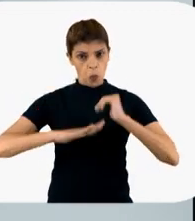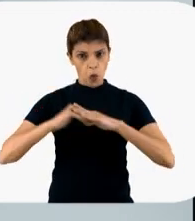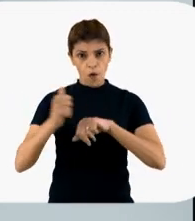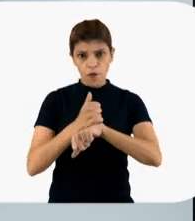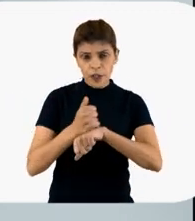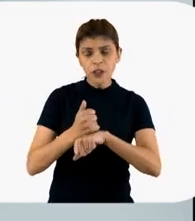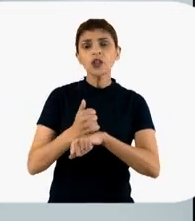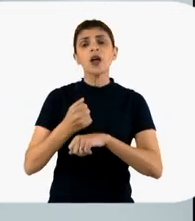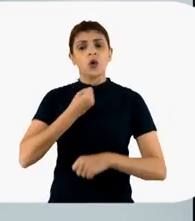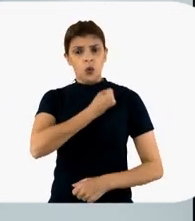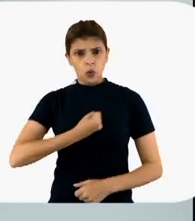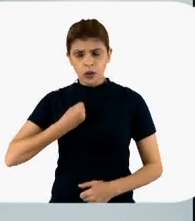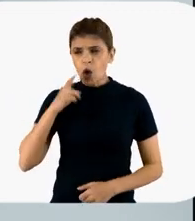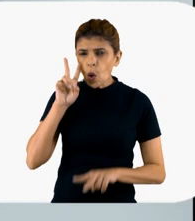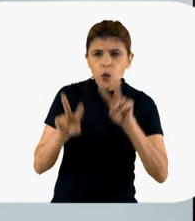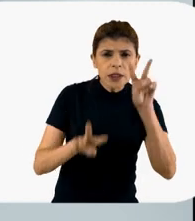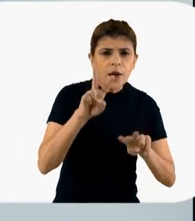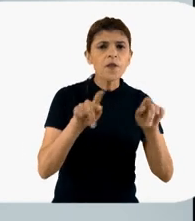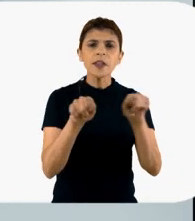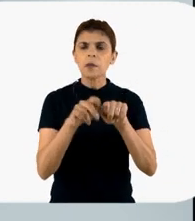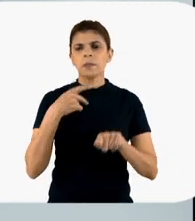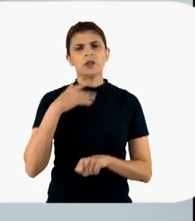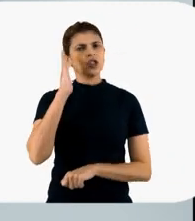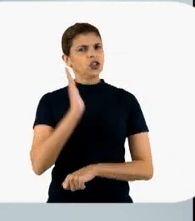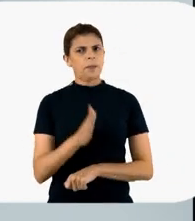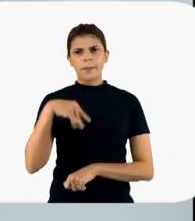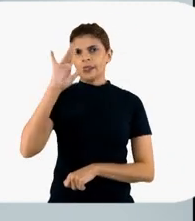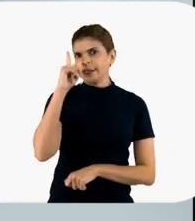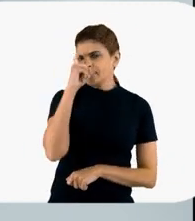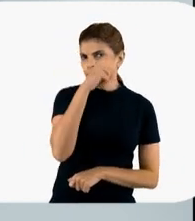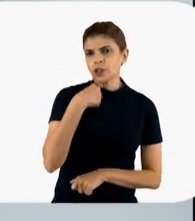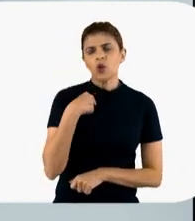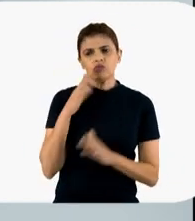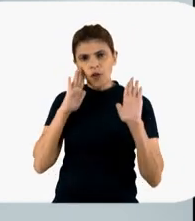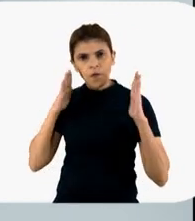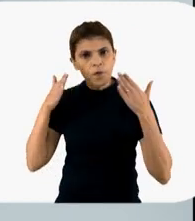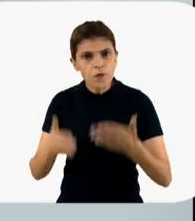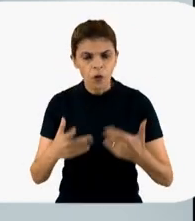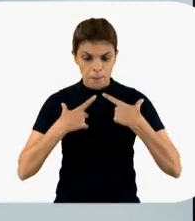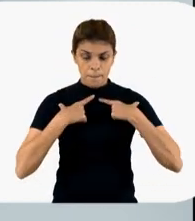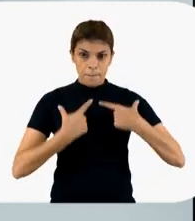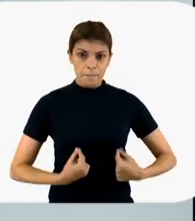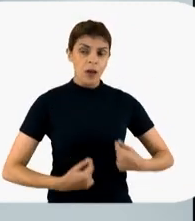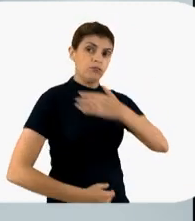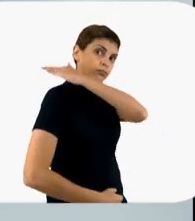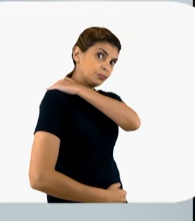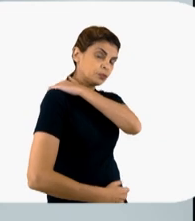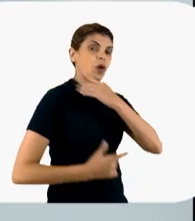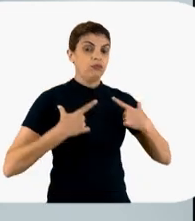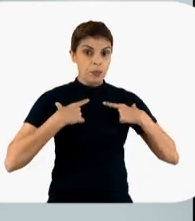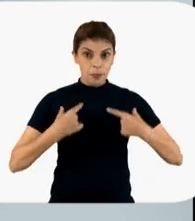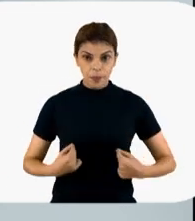ultrassomografista, eu não consigo ver outras coisas. Ver condensação para mim já é uma coisa um pouco mais difícil. Eu vejo alguma coisa de pleura e